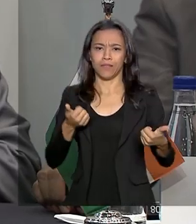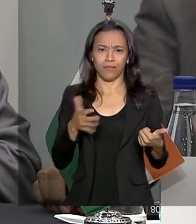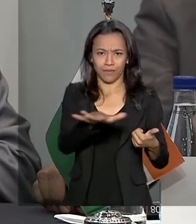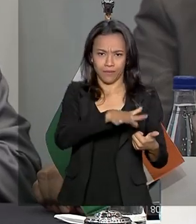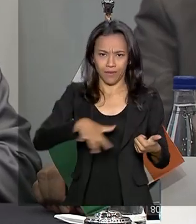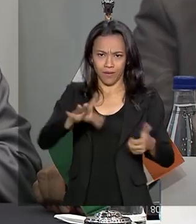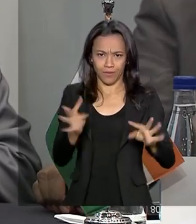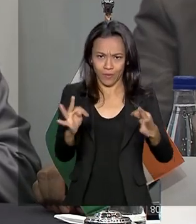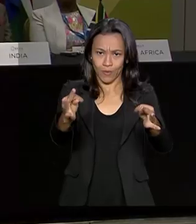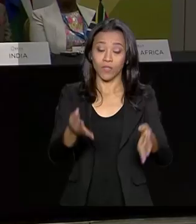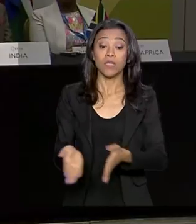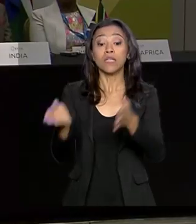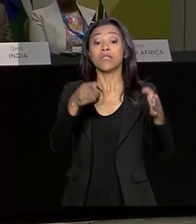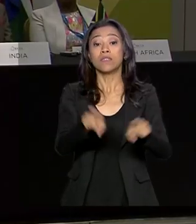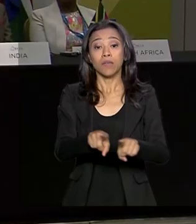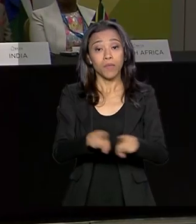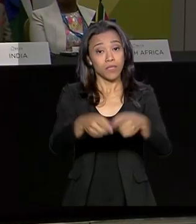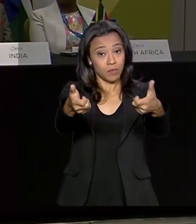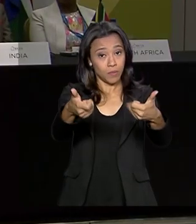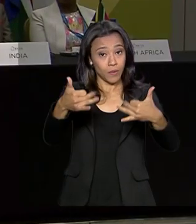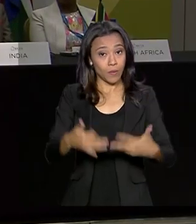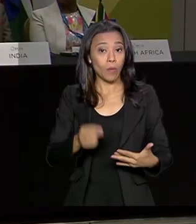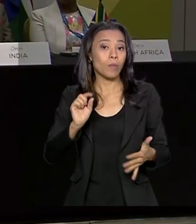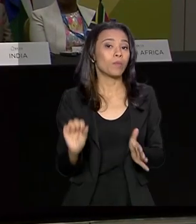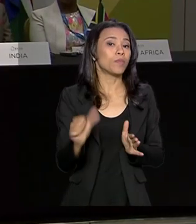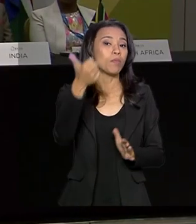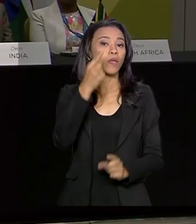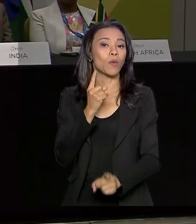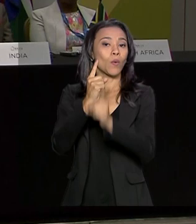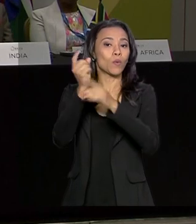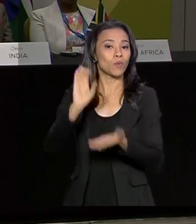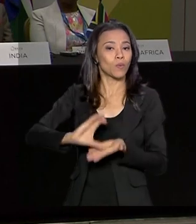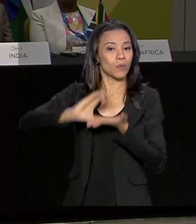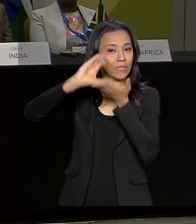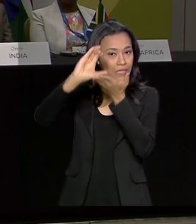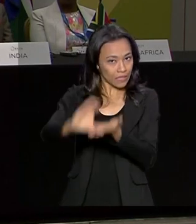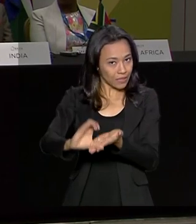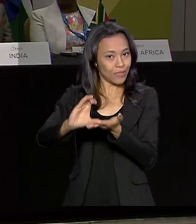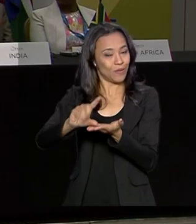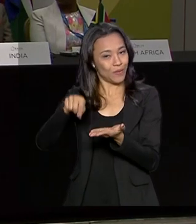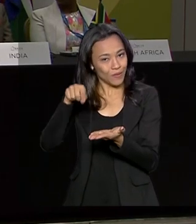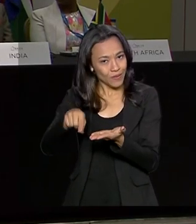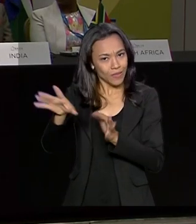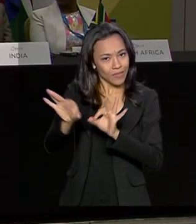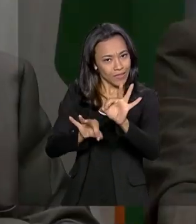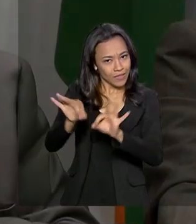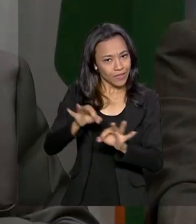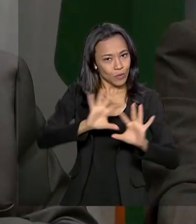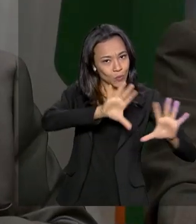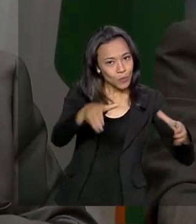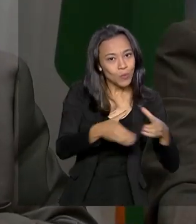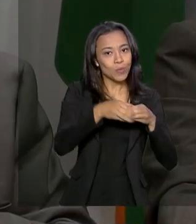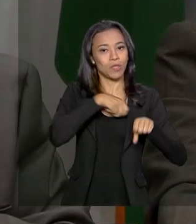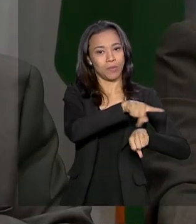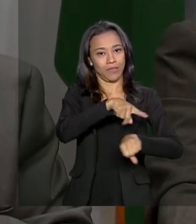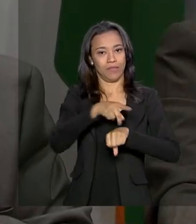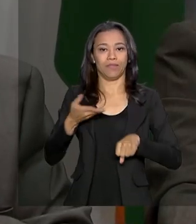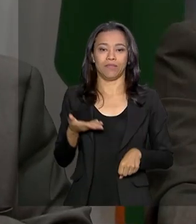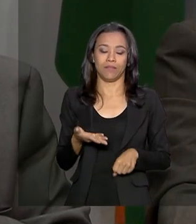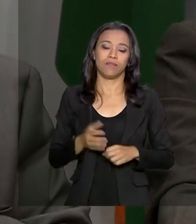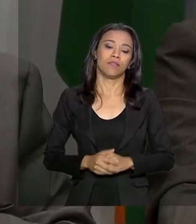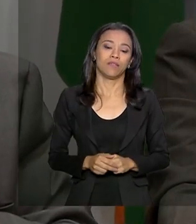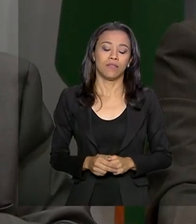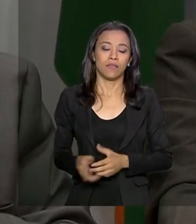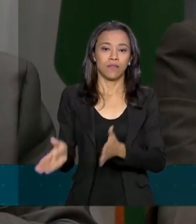Pontes destacou ainda o primeiro encontro do Conselho do Instituto de Redes do Futuro dos BRICS. Na minha opinião, uma coisa que foi realmente